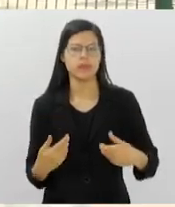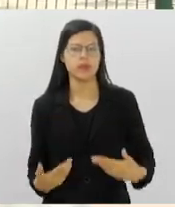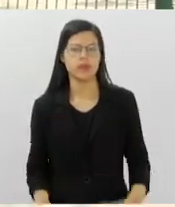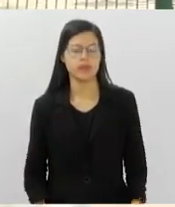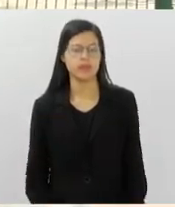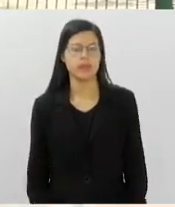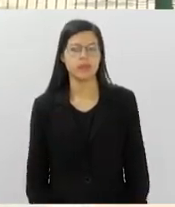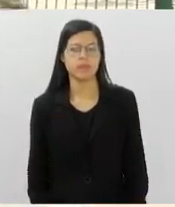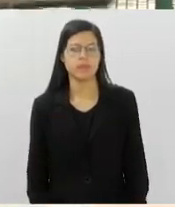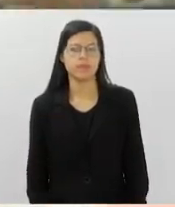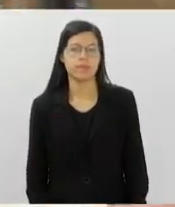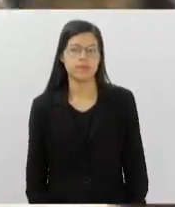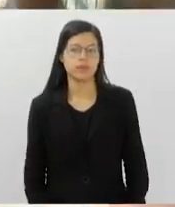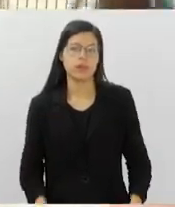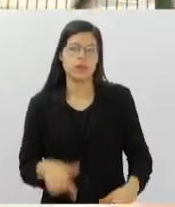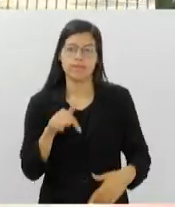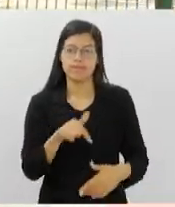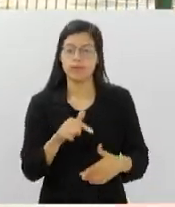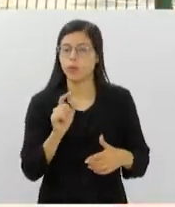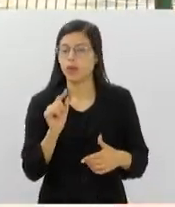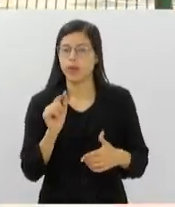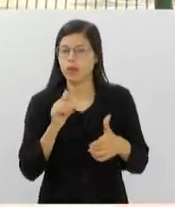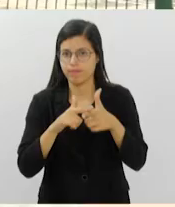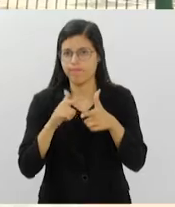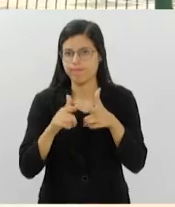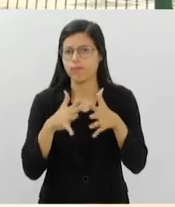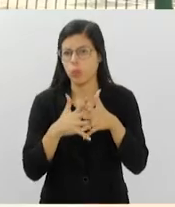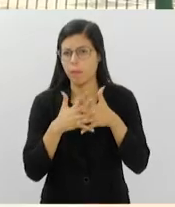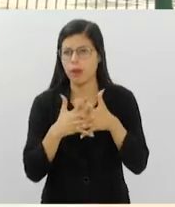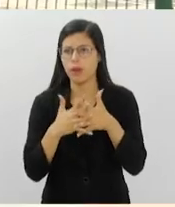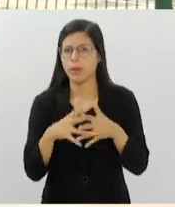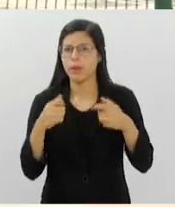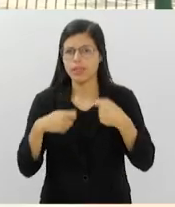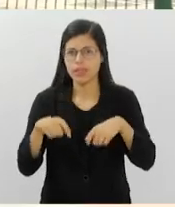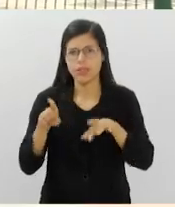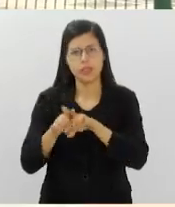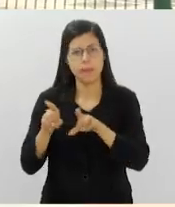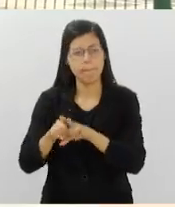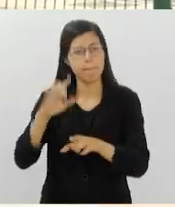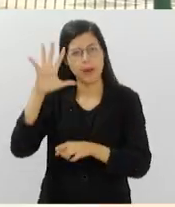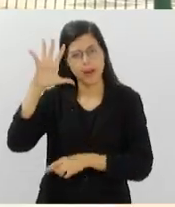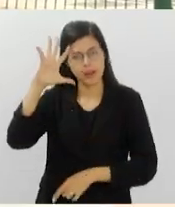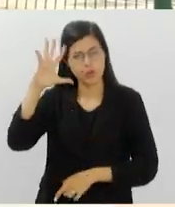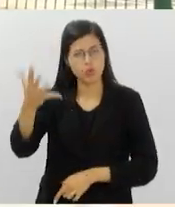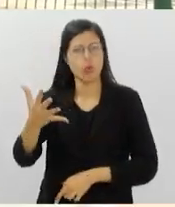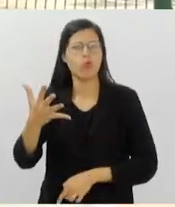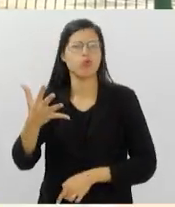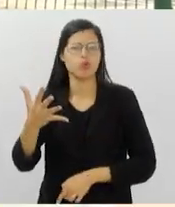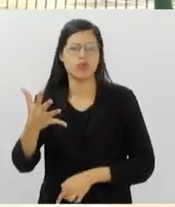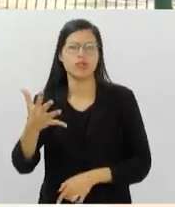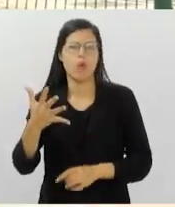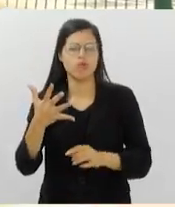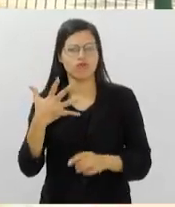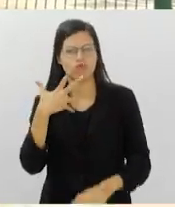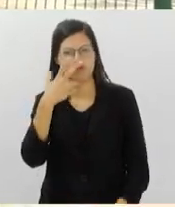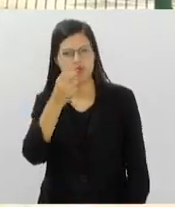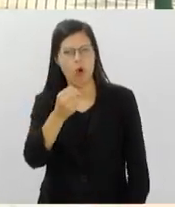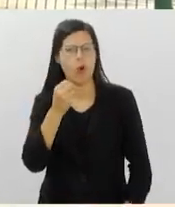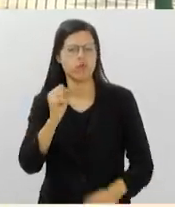fato de ser um fenômeno extremamente complexo, é necessário que as soluções também sejam complexas e que hajam esforços